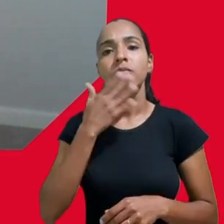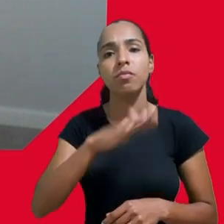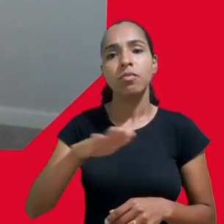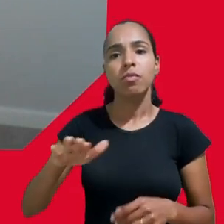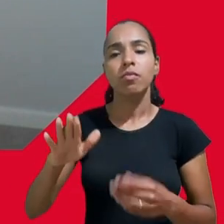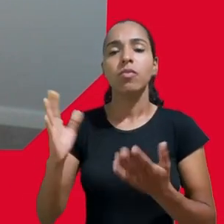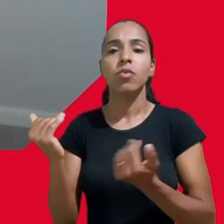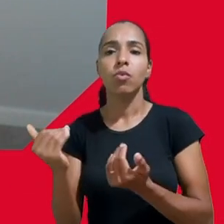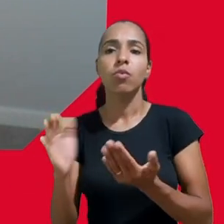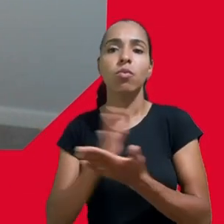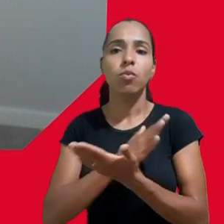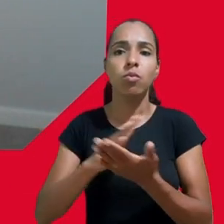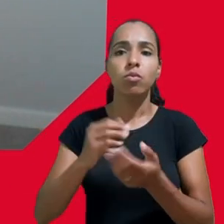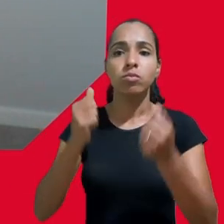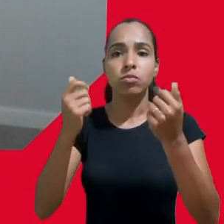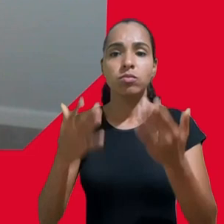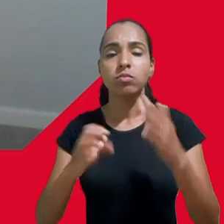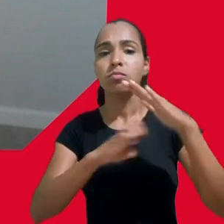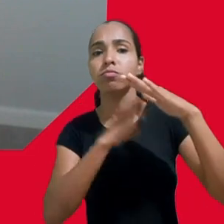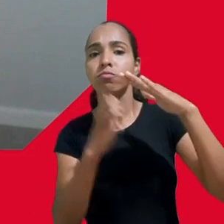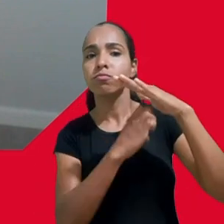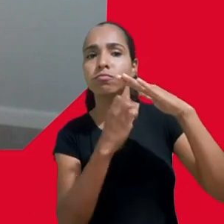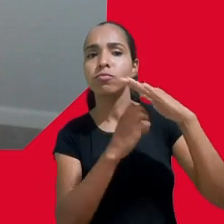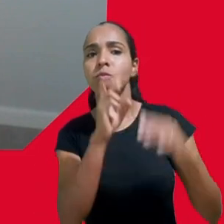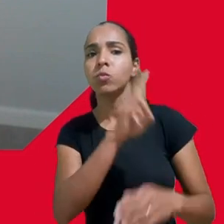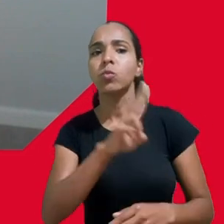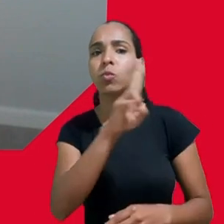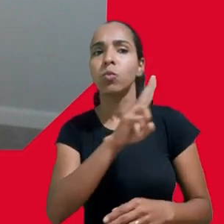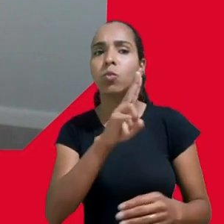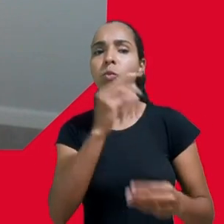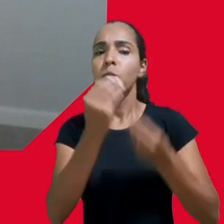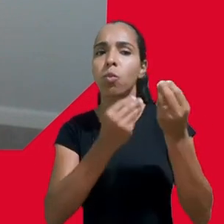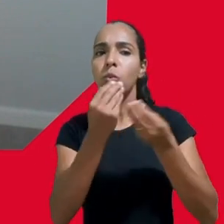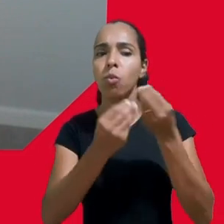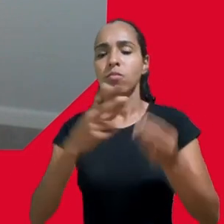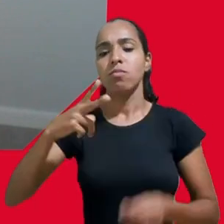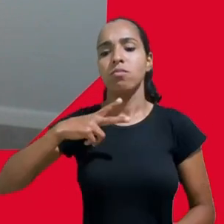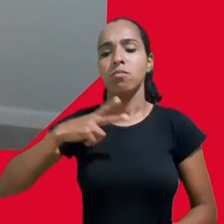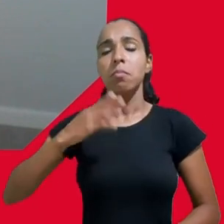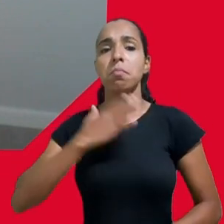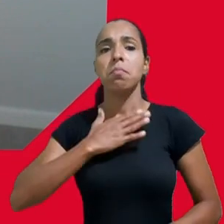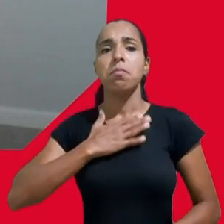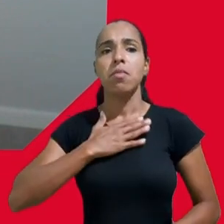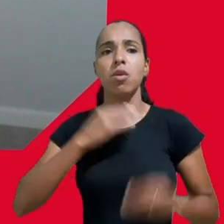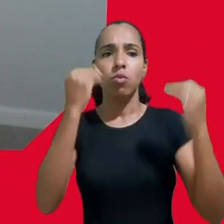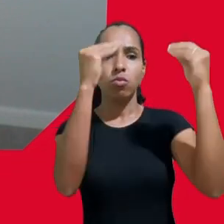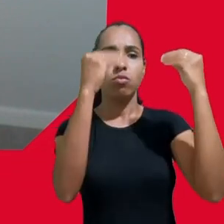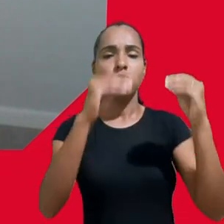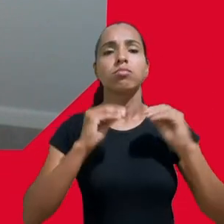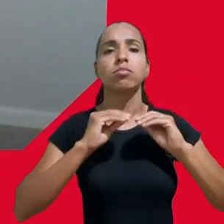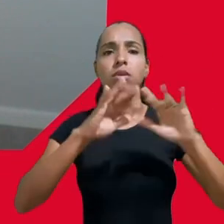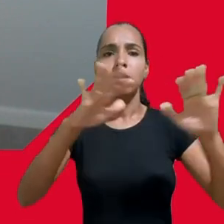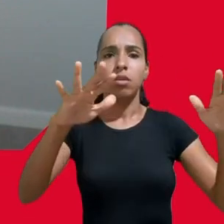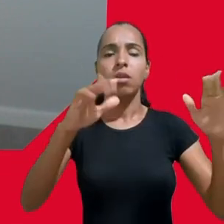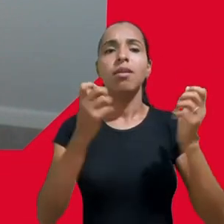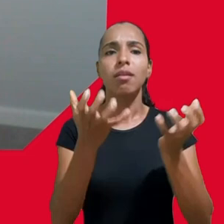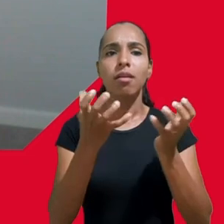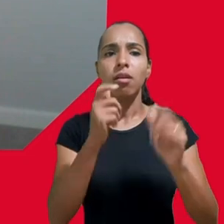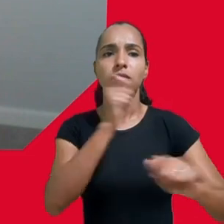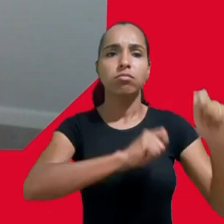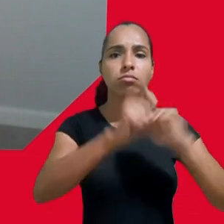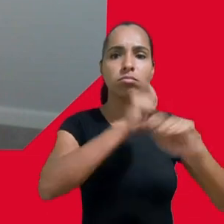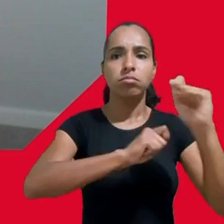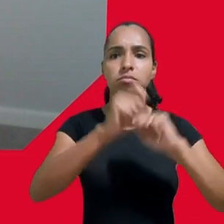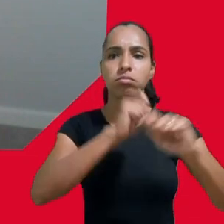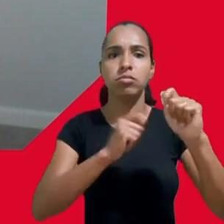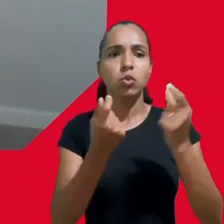excessivamente seus dados pessoais para lucrarem cada vez mais no lançamento latino-americano convidamos especialistas aqui da